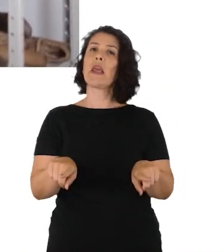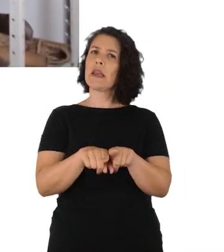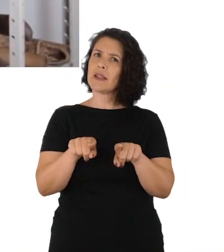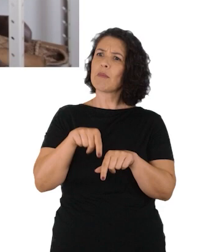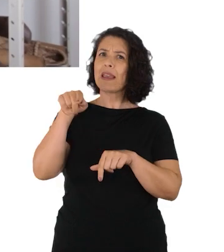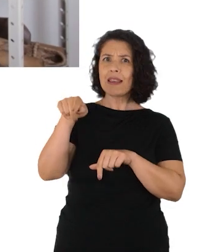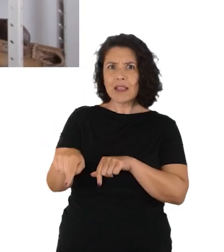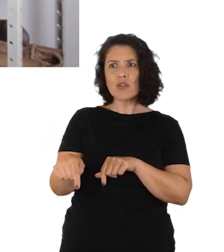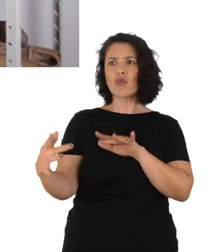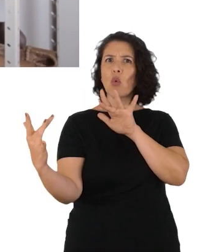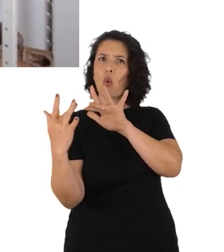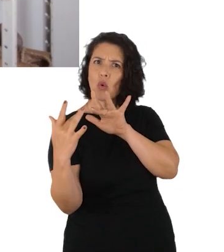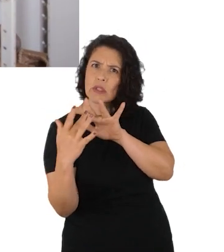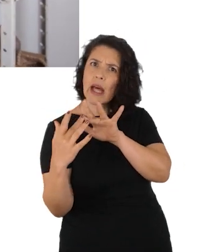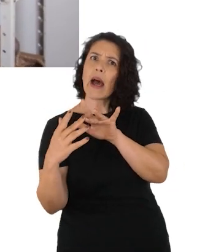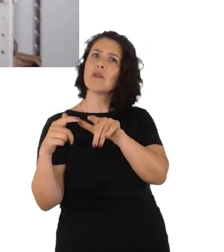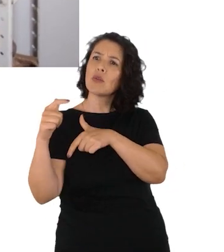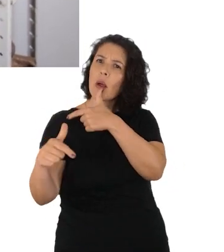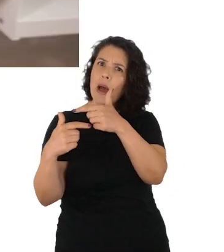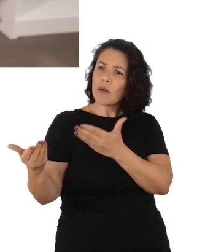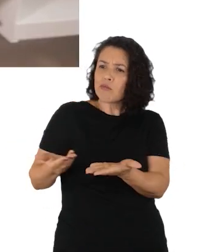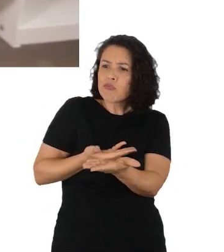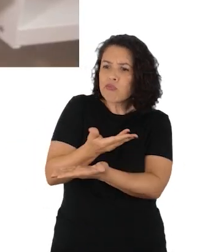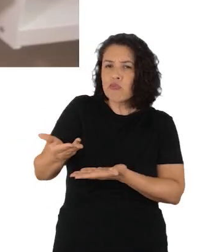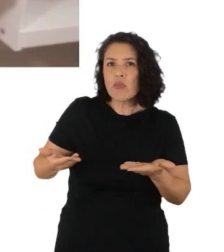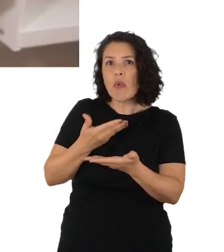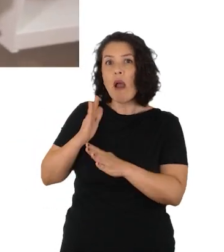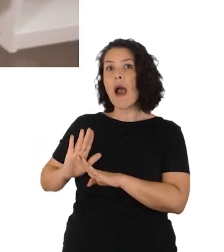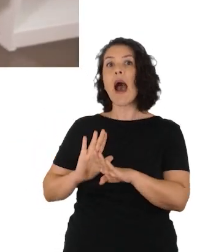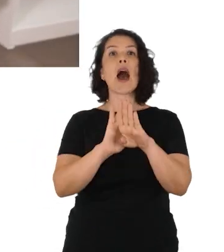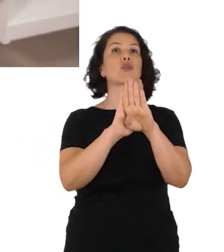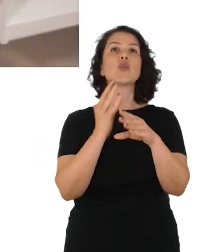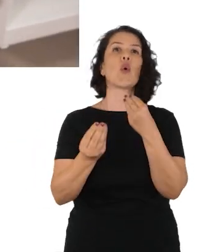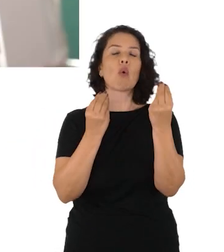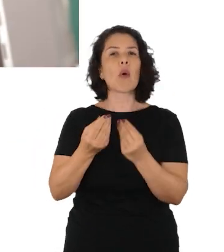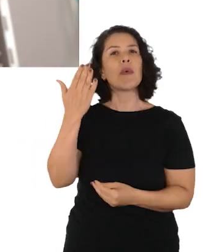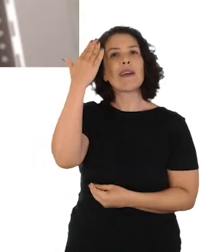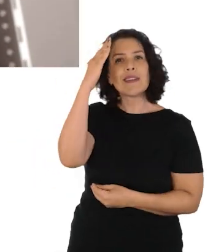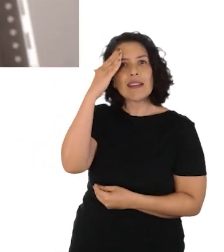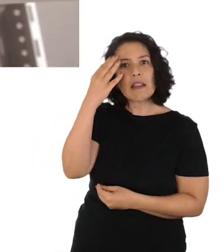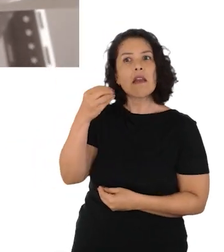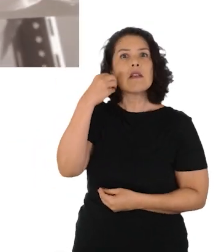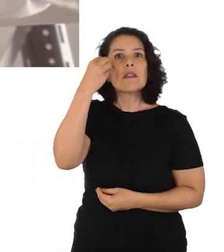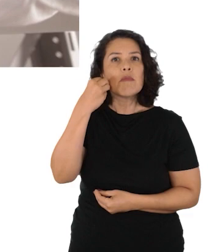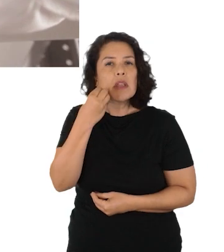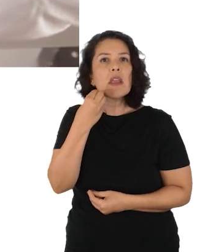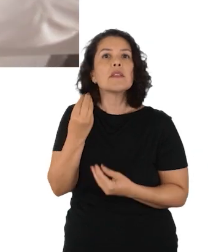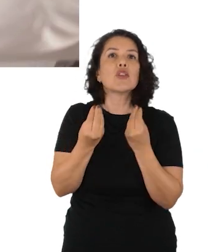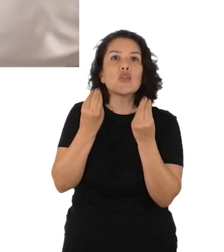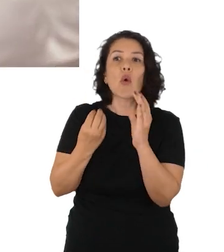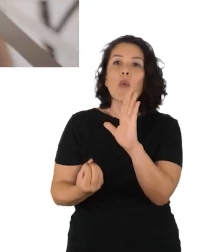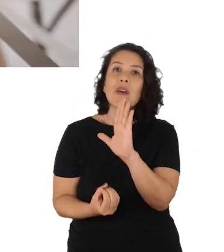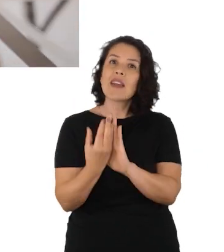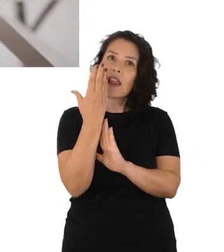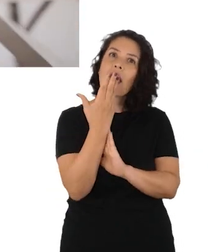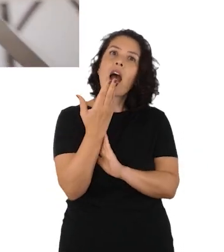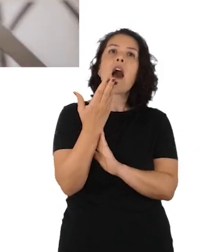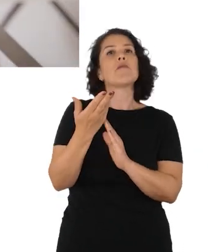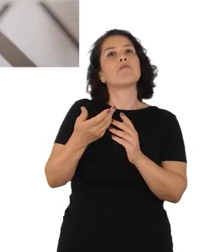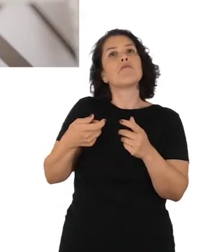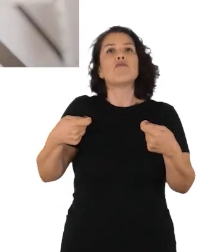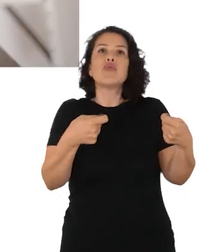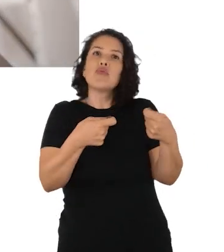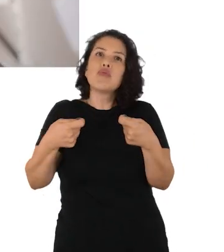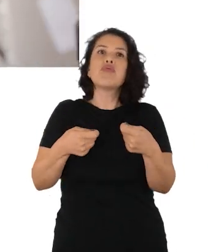manuseio com esses materiais do acervo e aproximação com os alunos da educação básica contribuiu para o entendimento acerca das